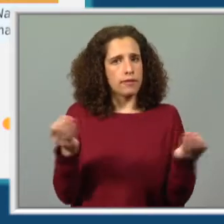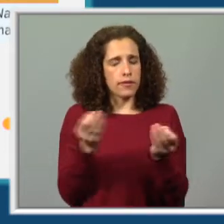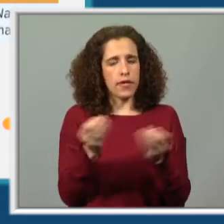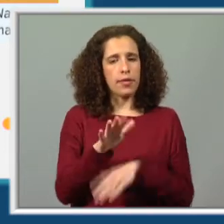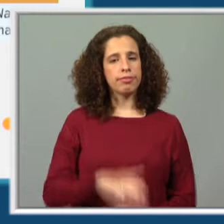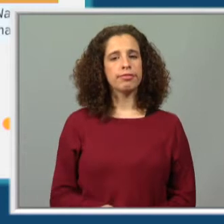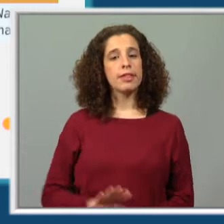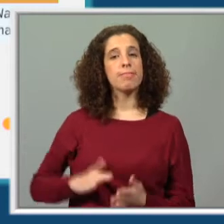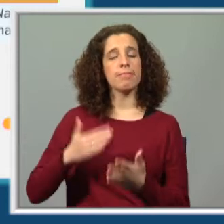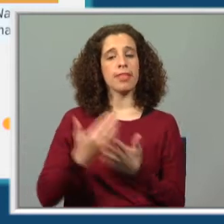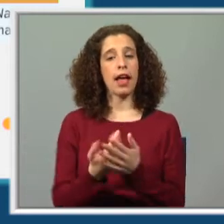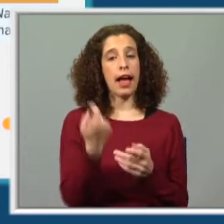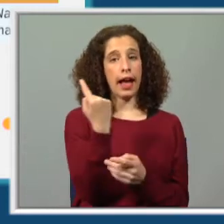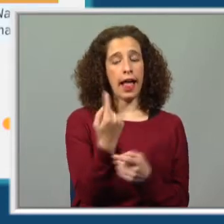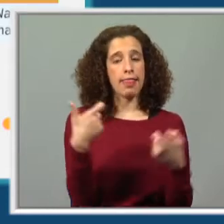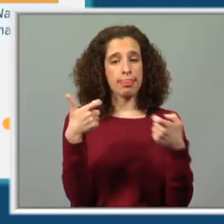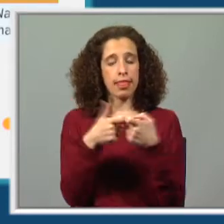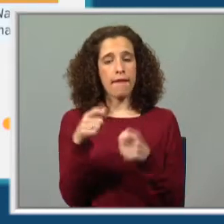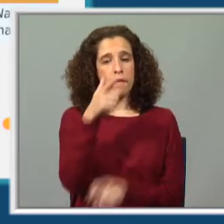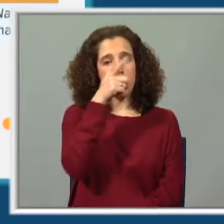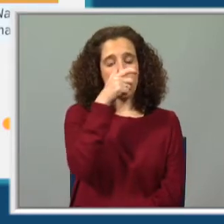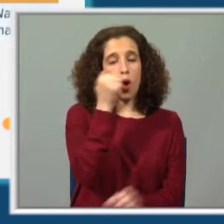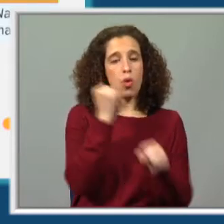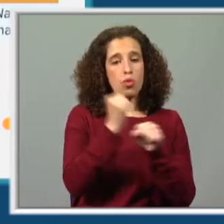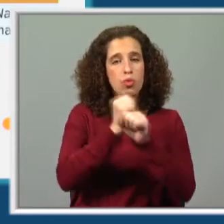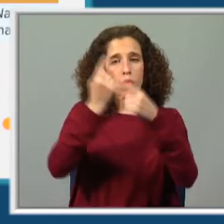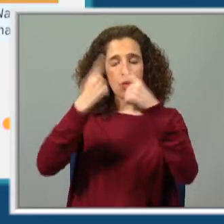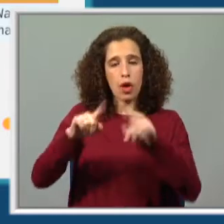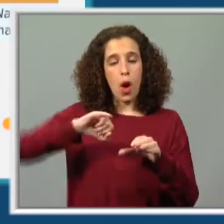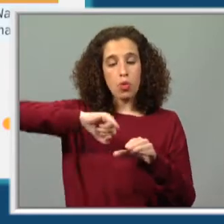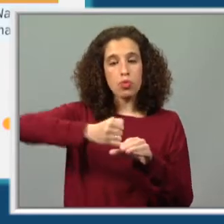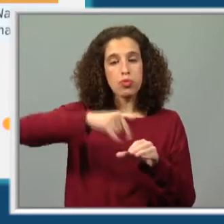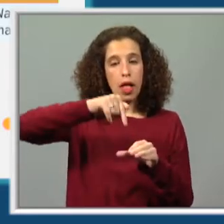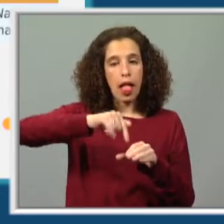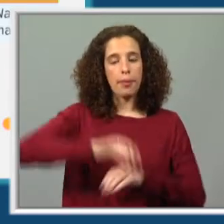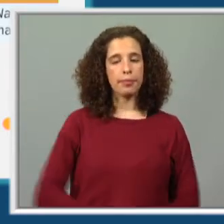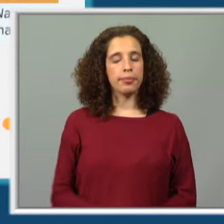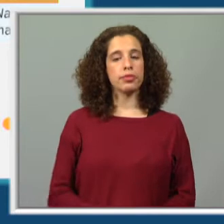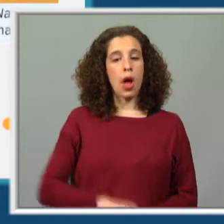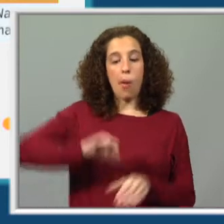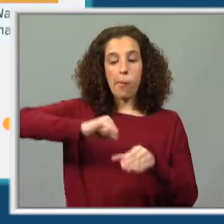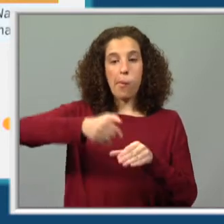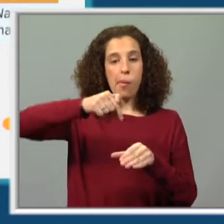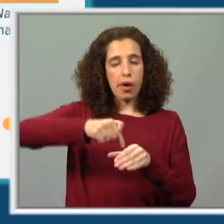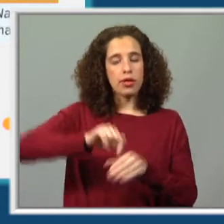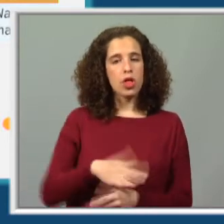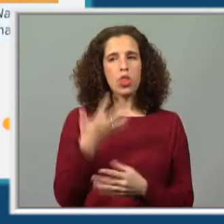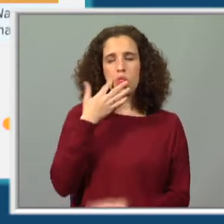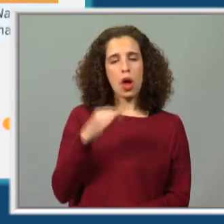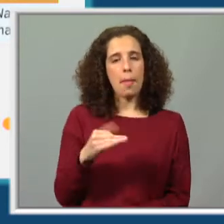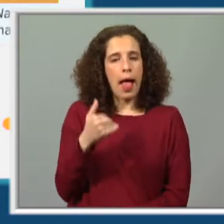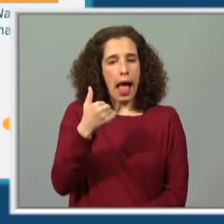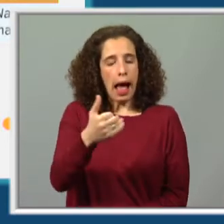o que faz com que cada tipo de formiga tenha uma função diferente no formigueiro. Num formigueiro, geralmente